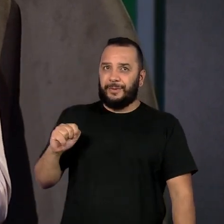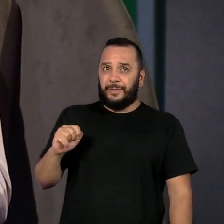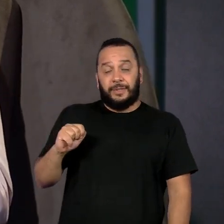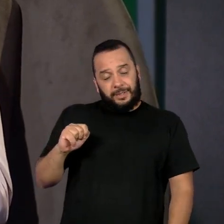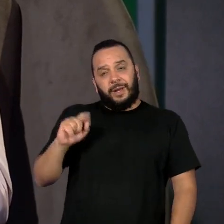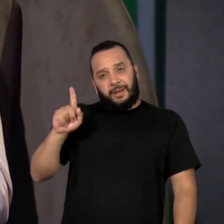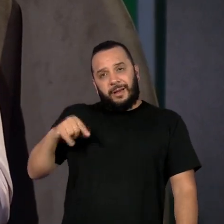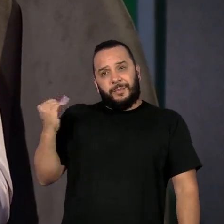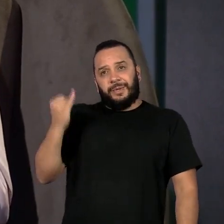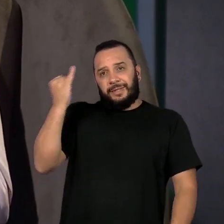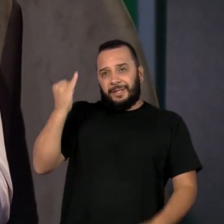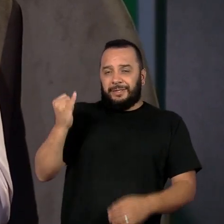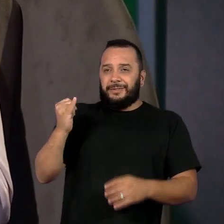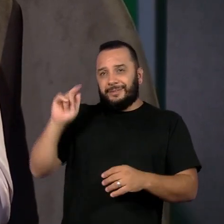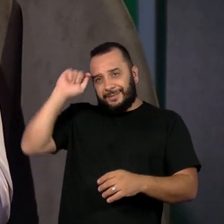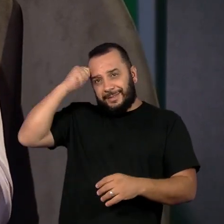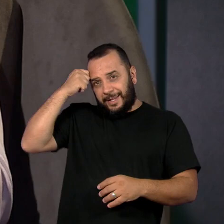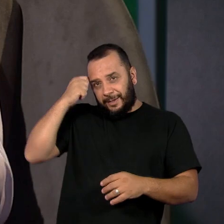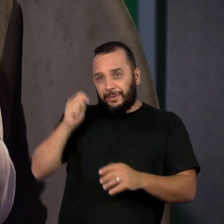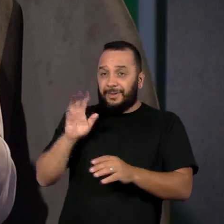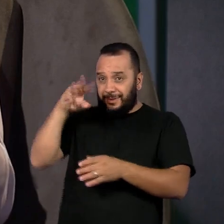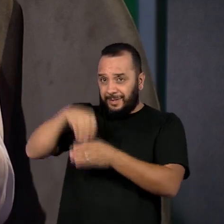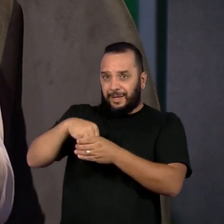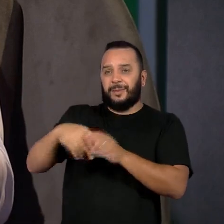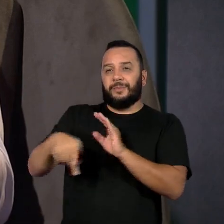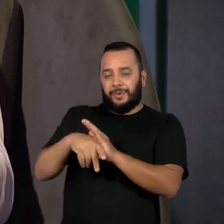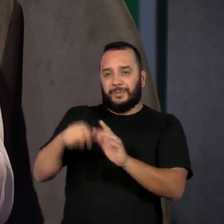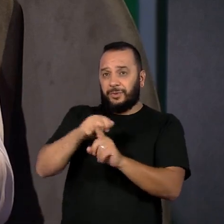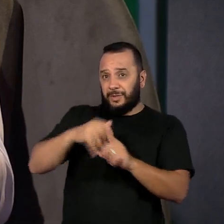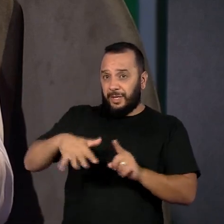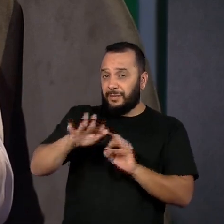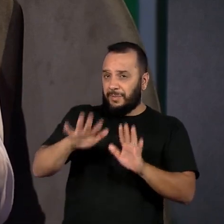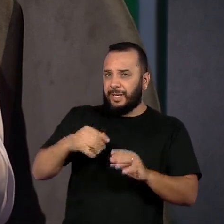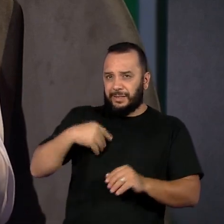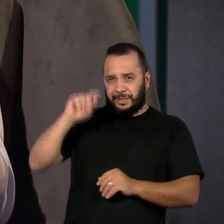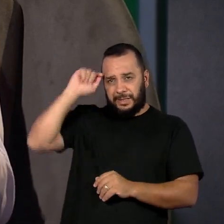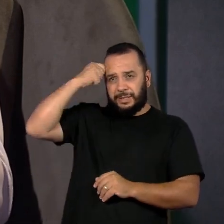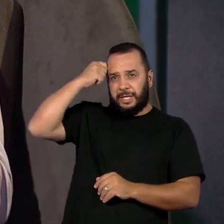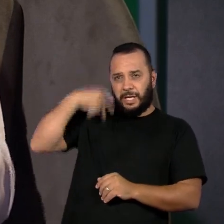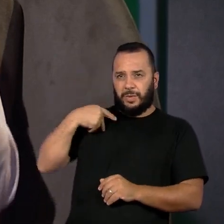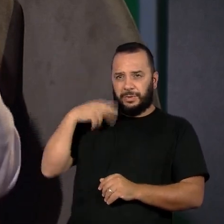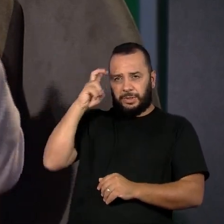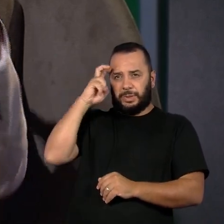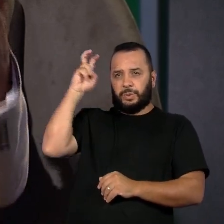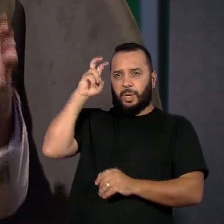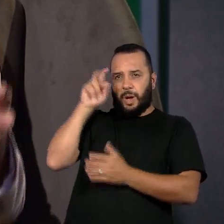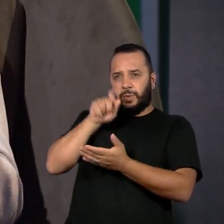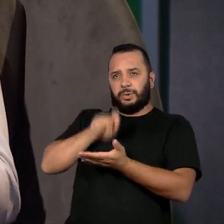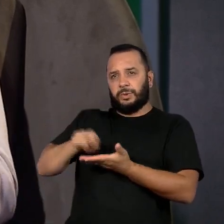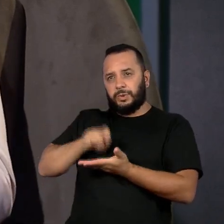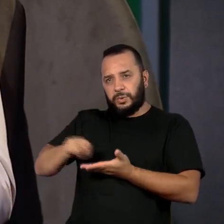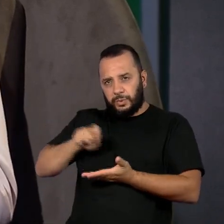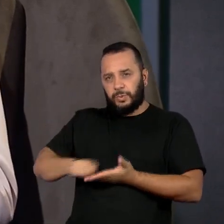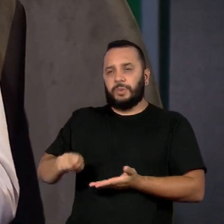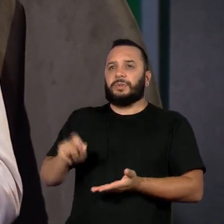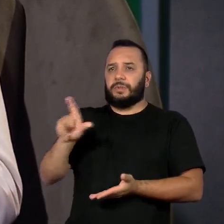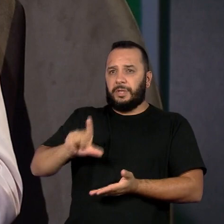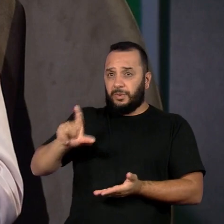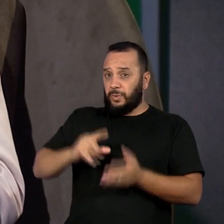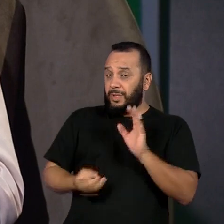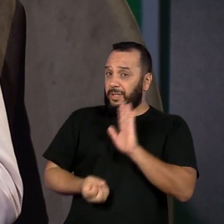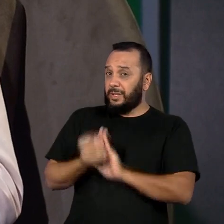dessa importância do negro na sociedade, mas do negro intelectualizado, o negro escritor. Então, quando foi criada em 2013,